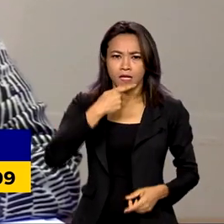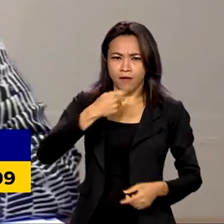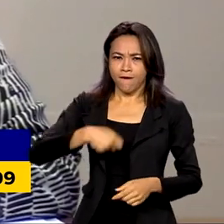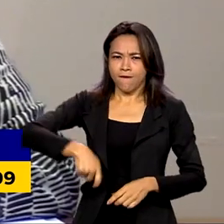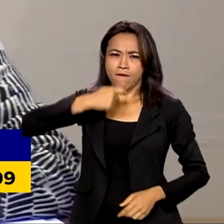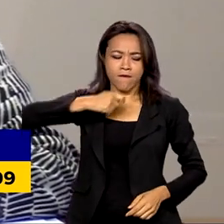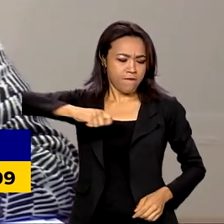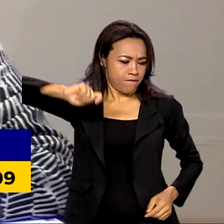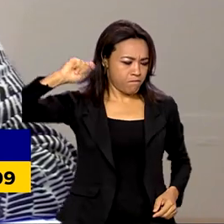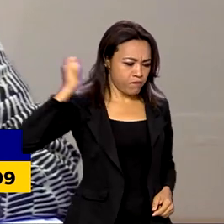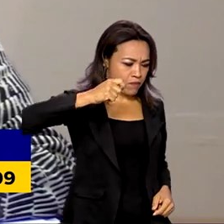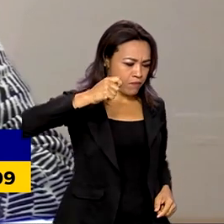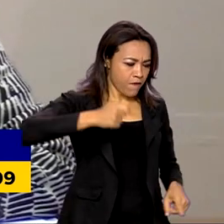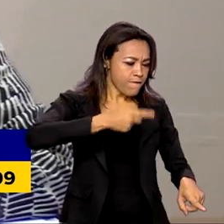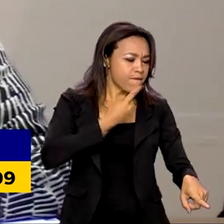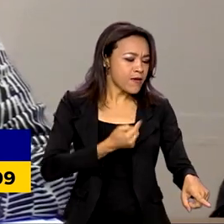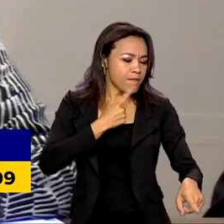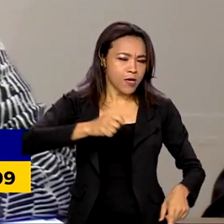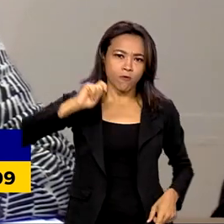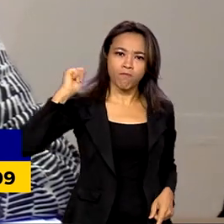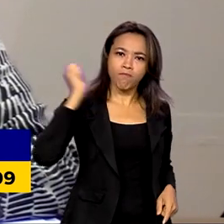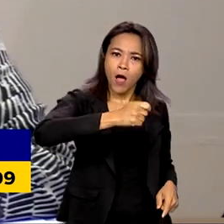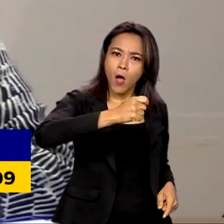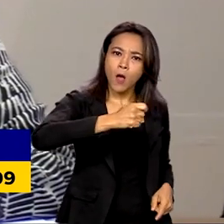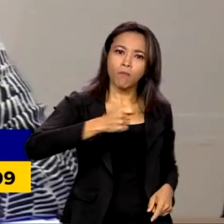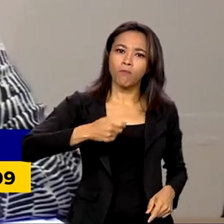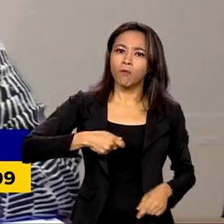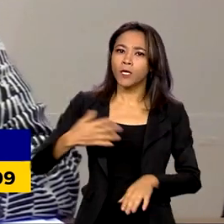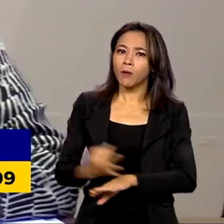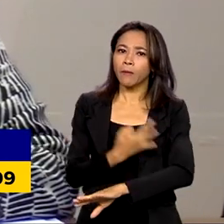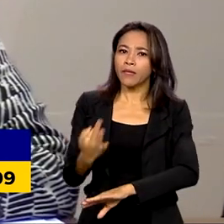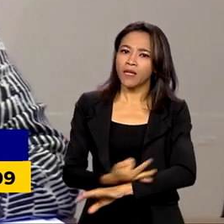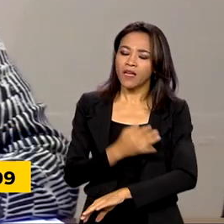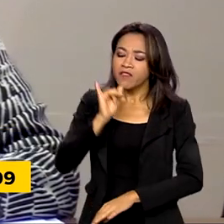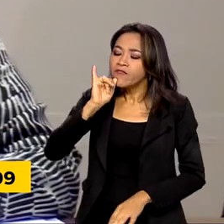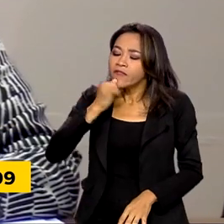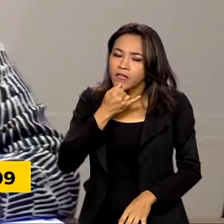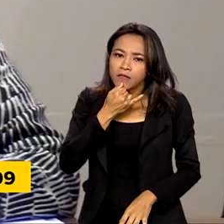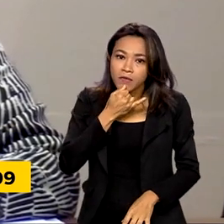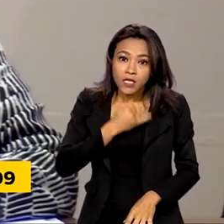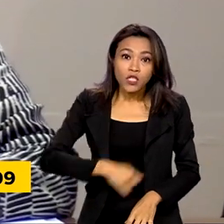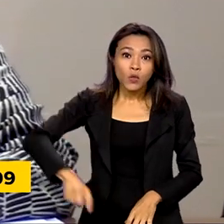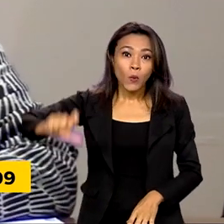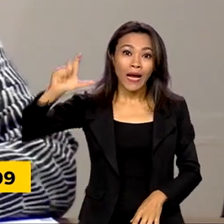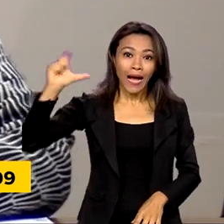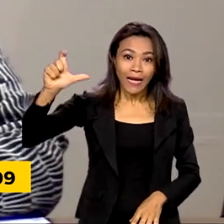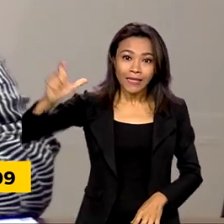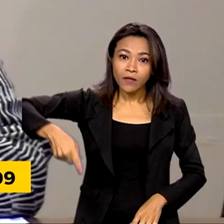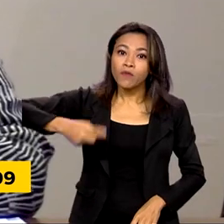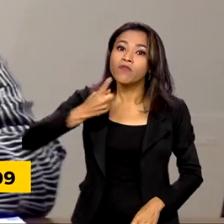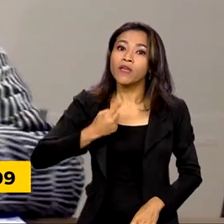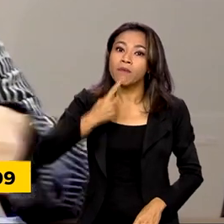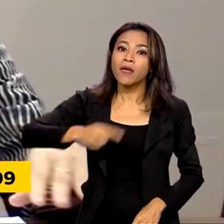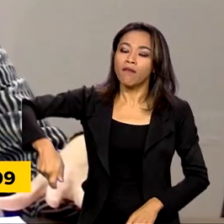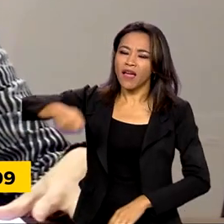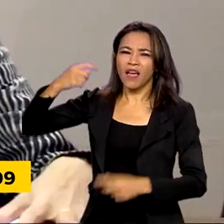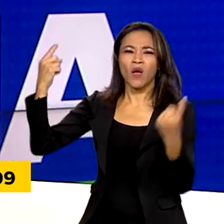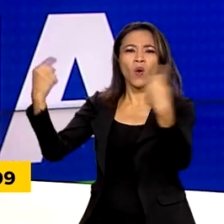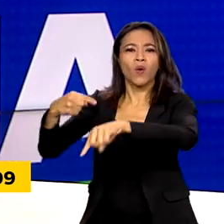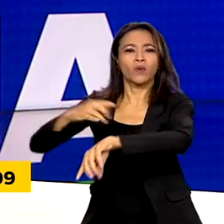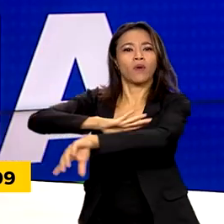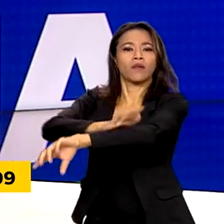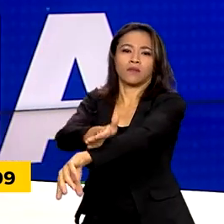por não ter aguentado tudo aquilo. Lamento muitíssimo, o cartão vermelho deve ser dado ao racismo.